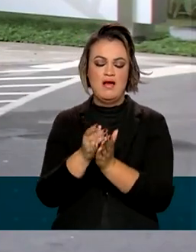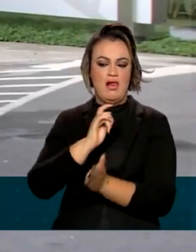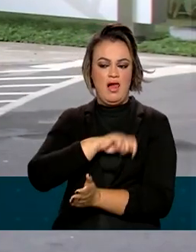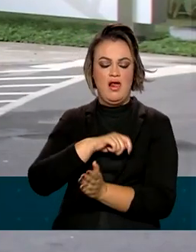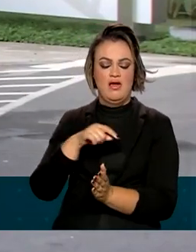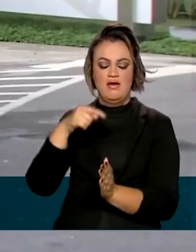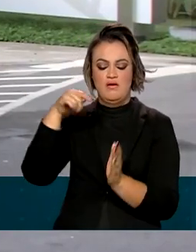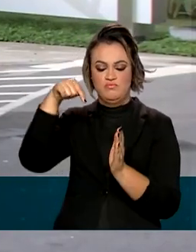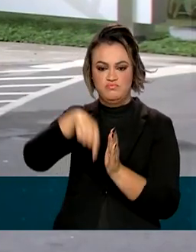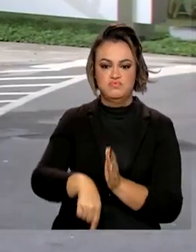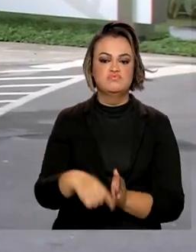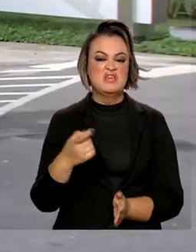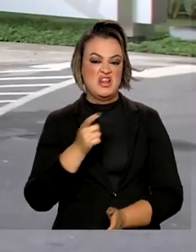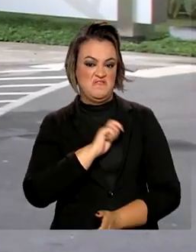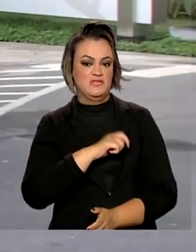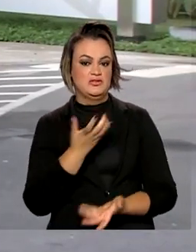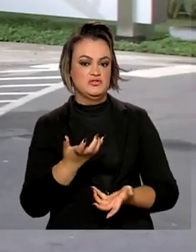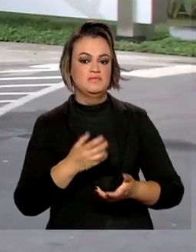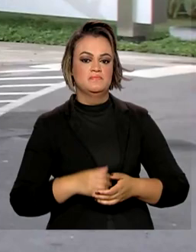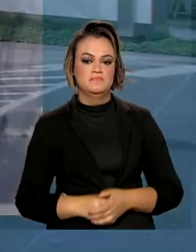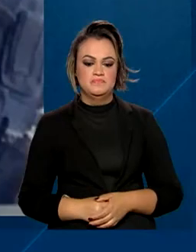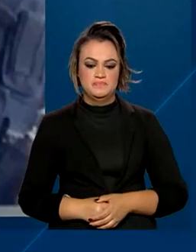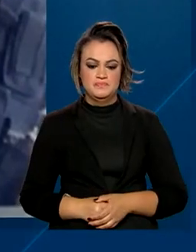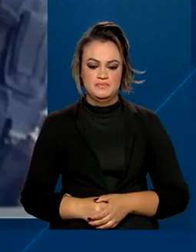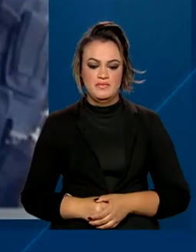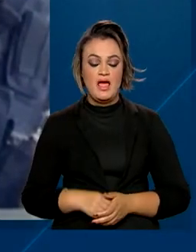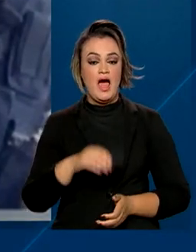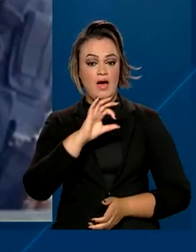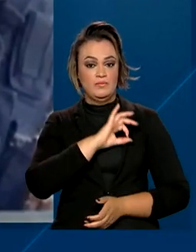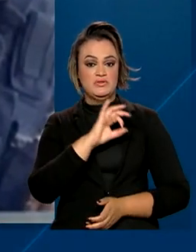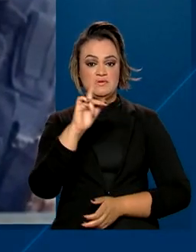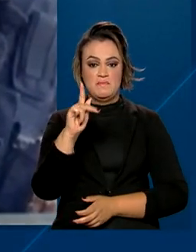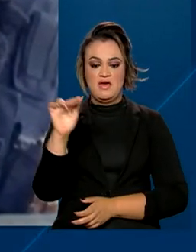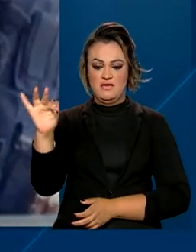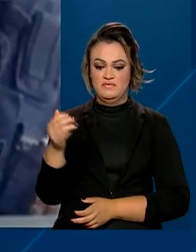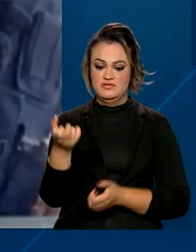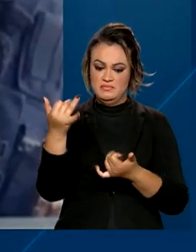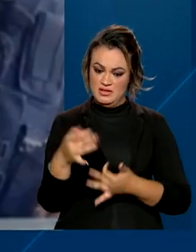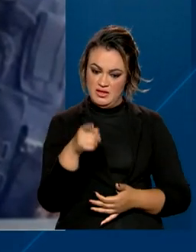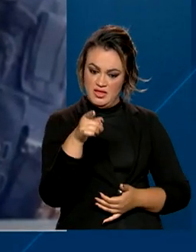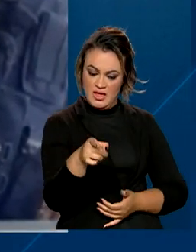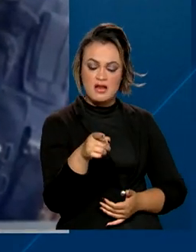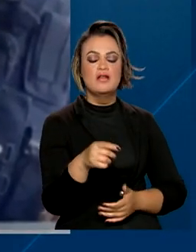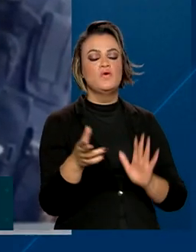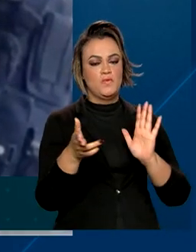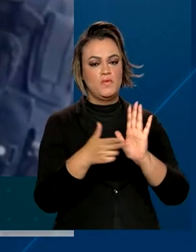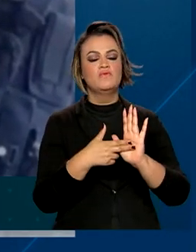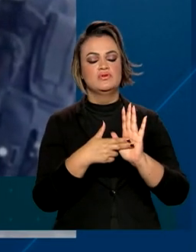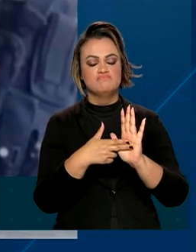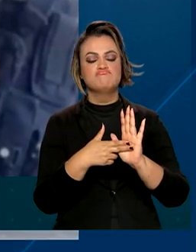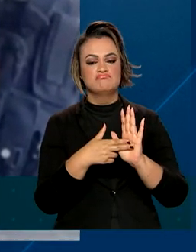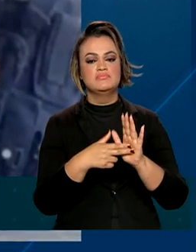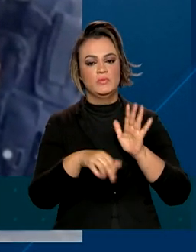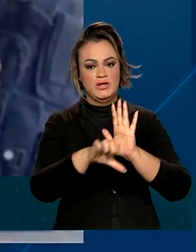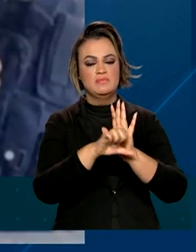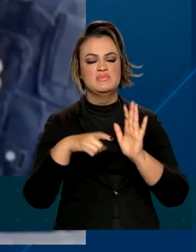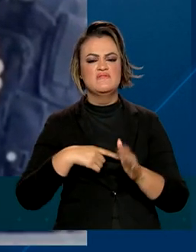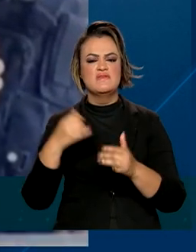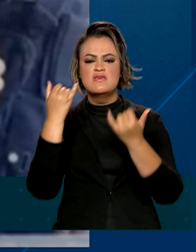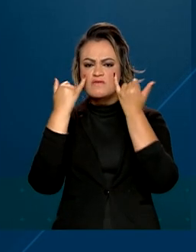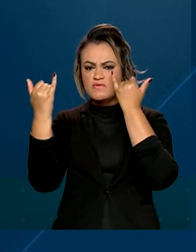de Dom. Vamos ver na reportagem. Segundo a Polícia Federal, Amarildo da Costa de Oliveira confessou o crime e contou com